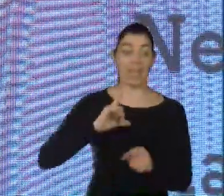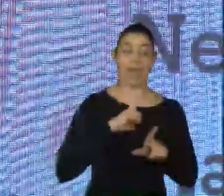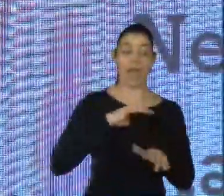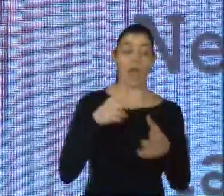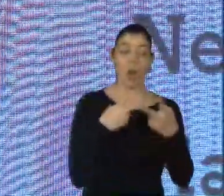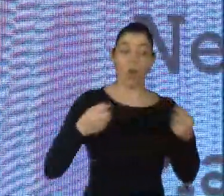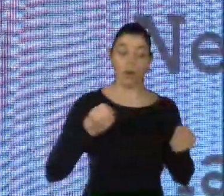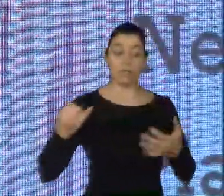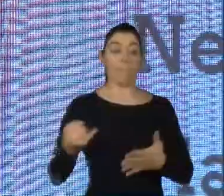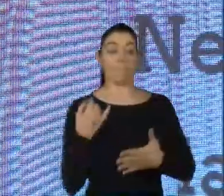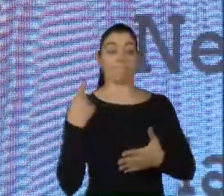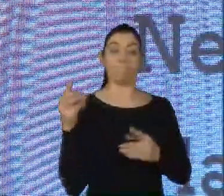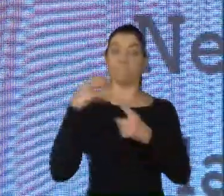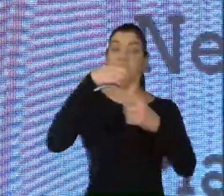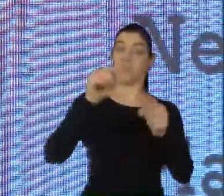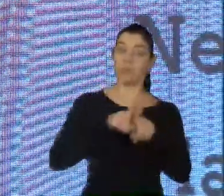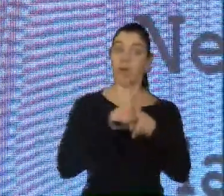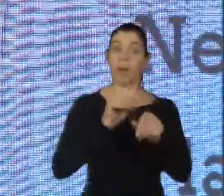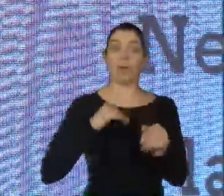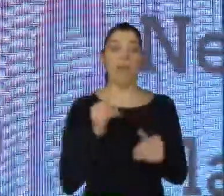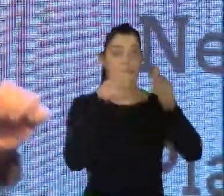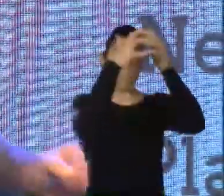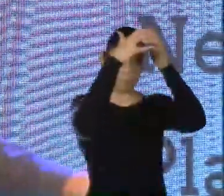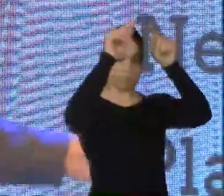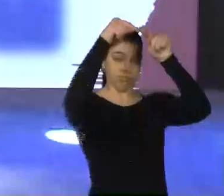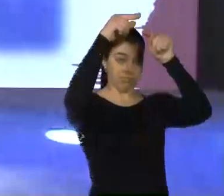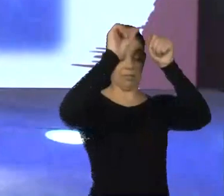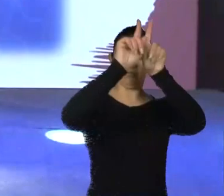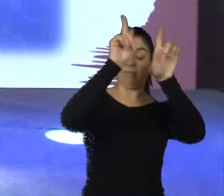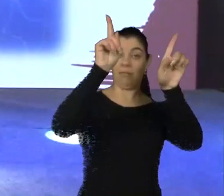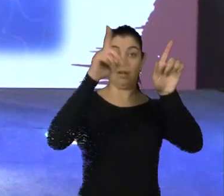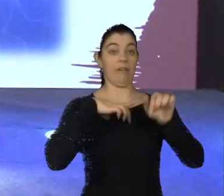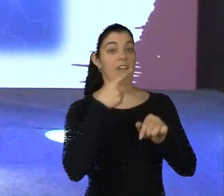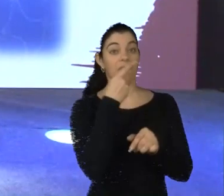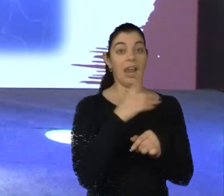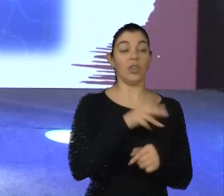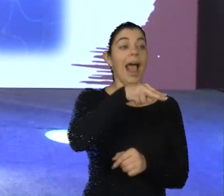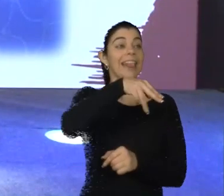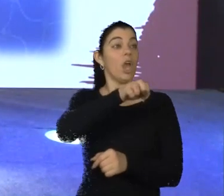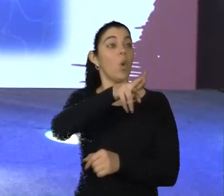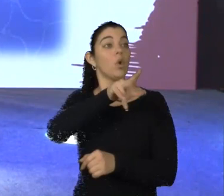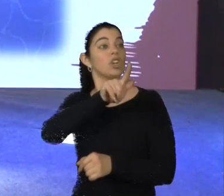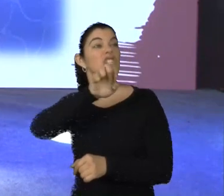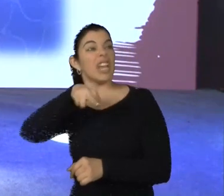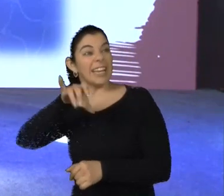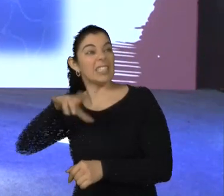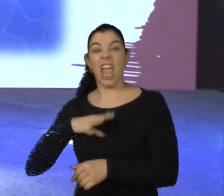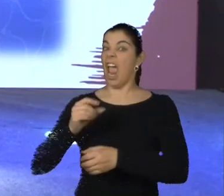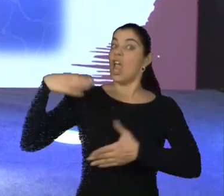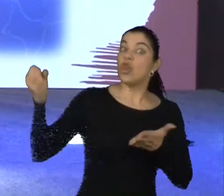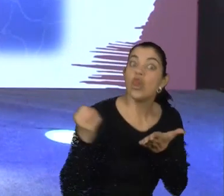resposta para essa questão é a neuroplacidade, o que eu quero dizer? Existe a neurogênese, que é a capacidade da criação de novos